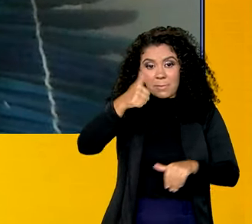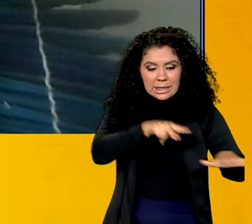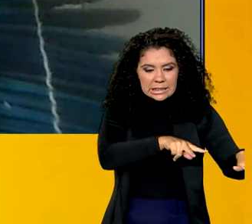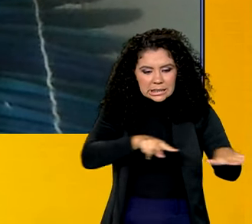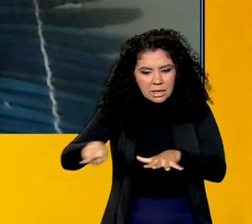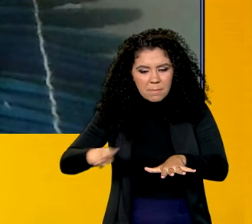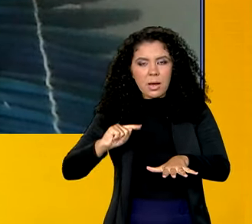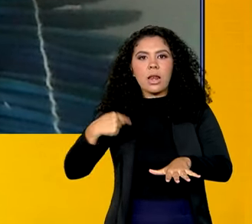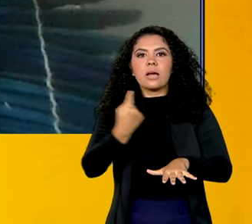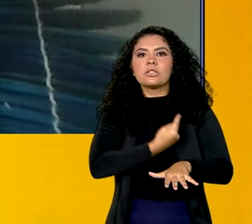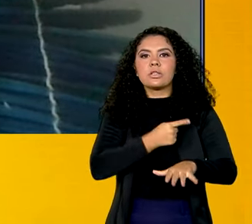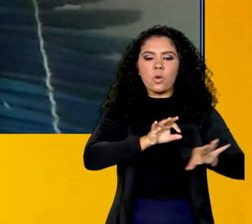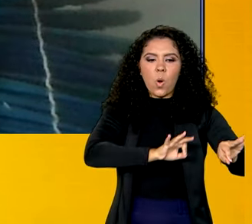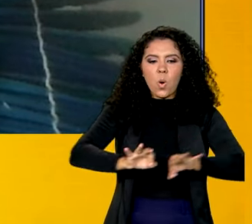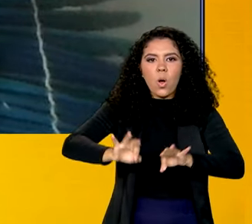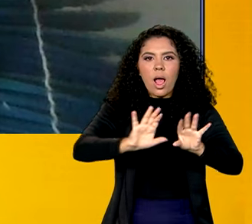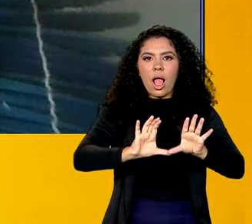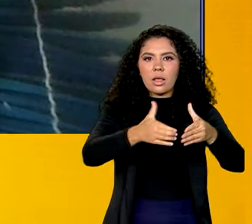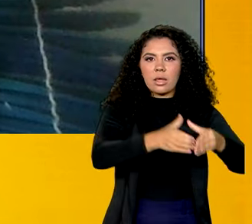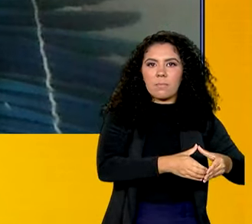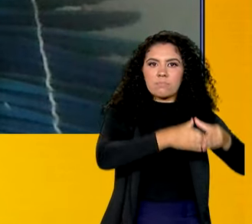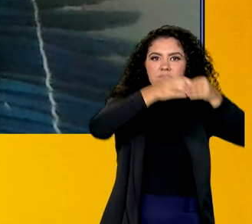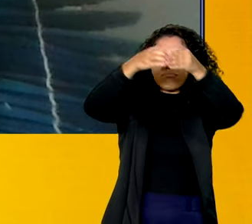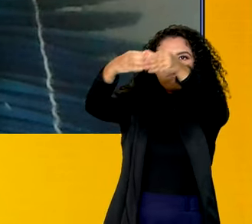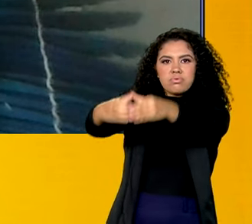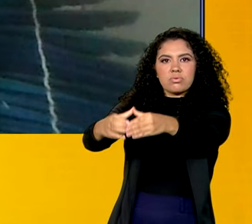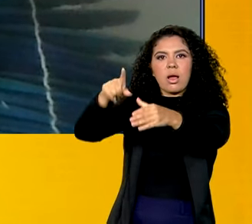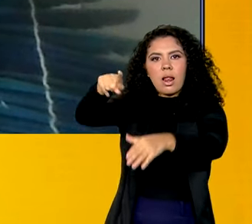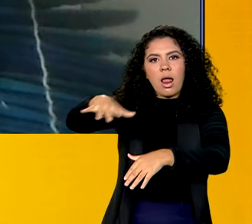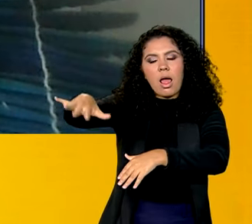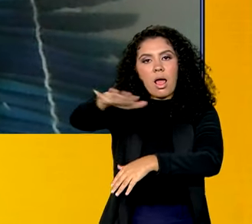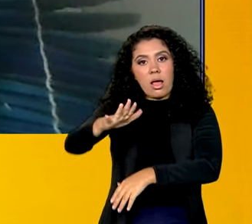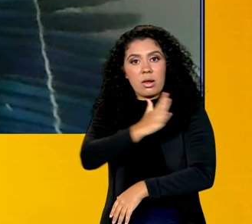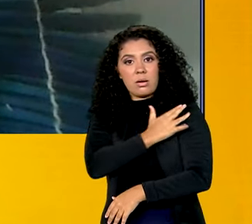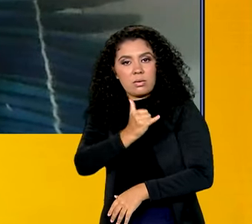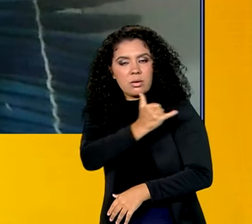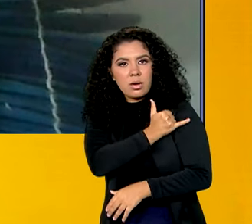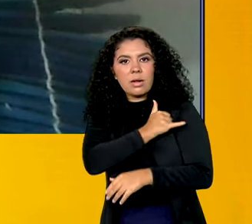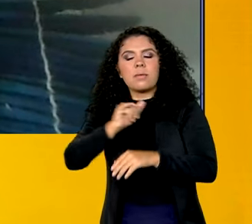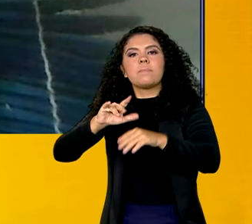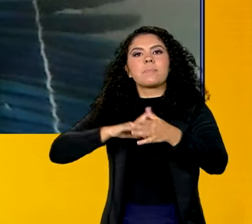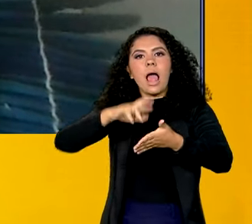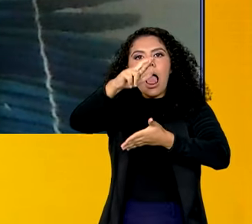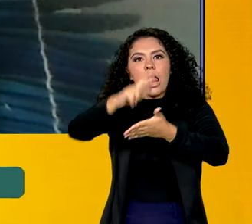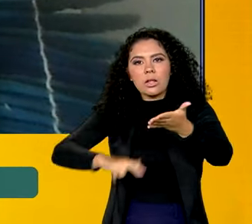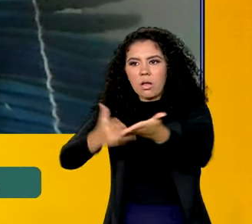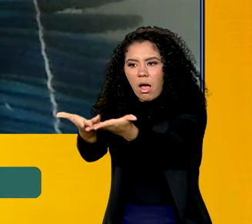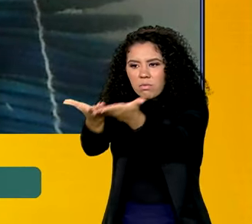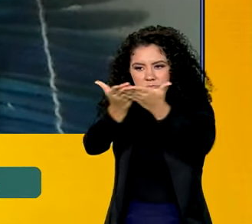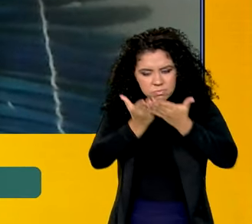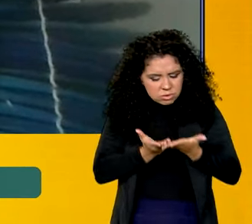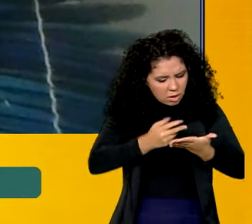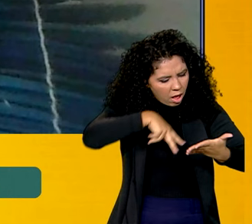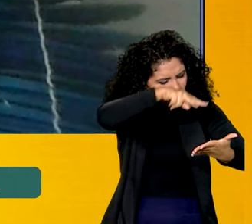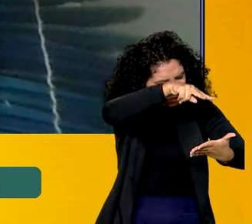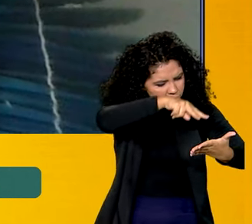nós encaminhamos uma equipe exploratória para o território Anumami e o relatório que veio poucos dias depois já foi um relatório